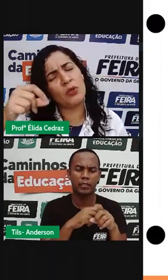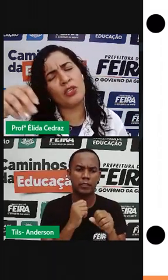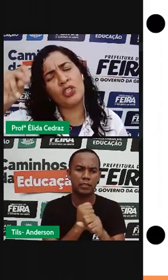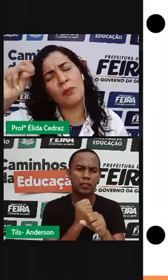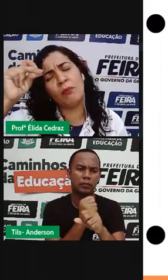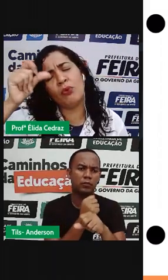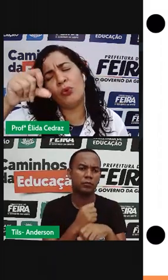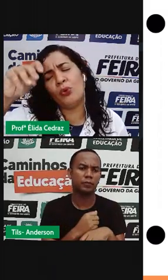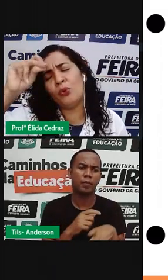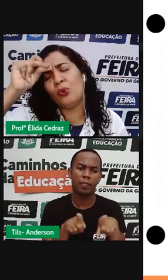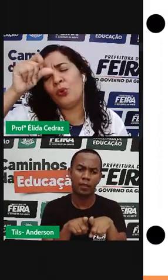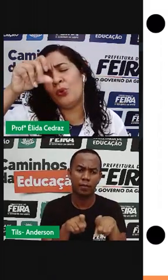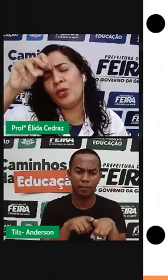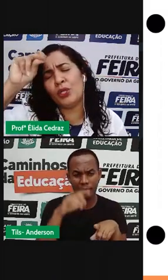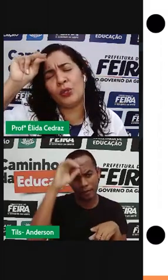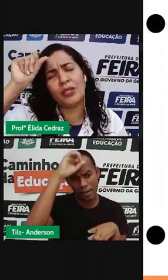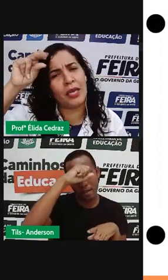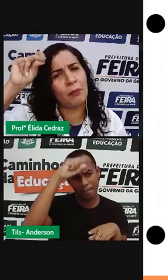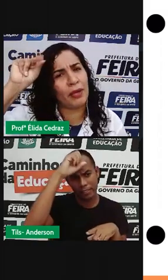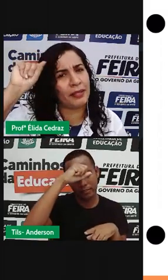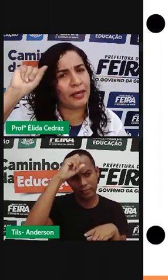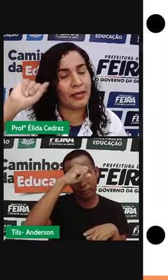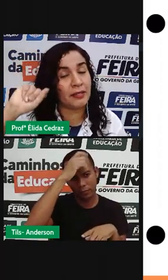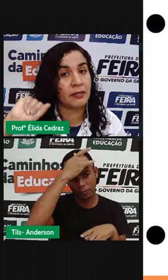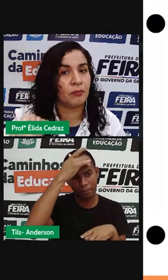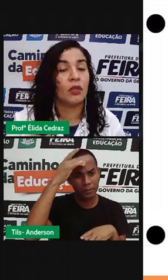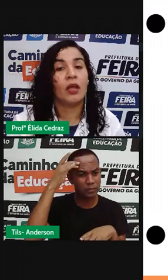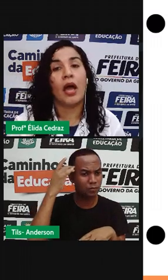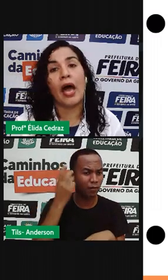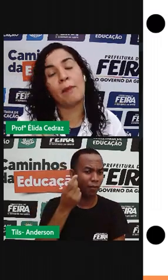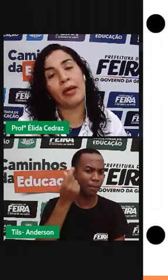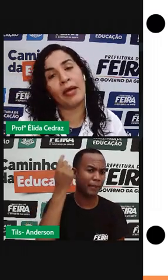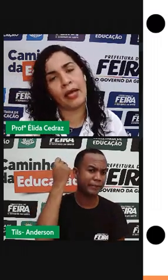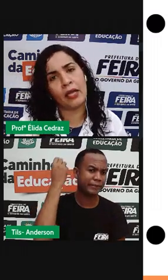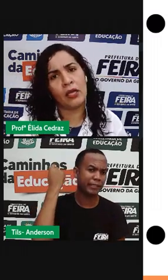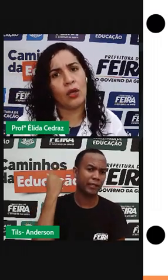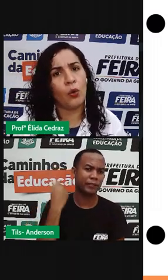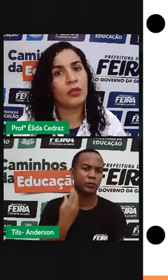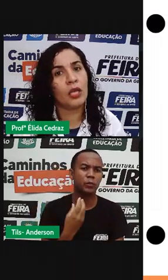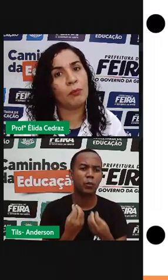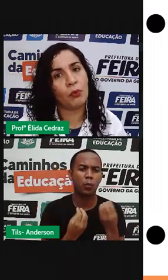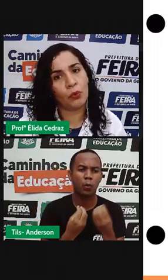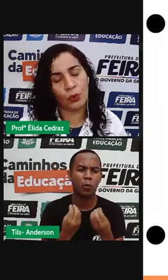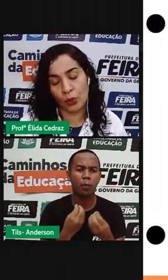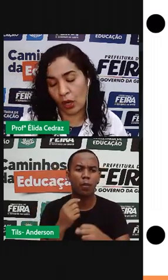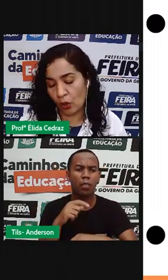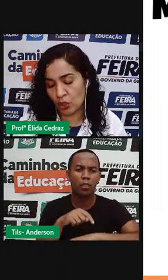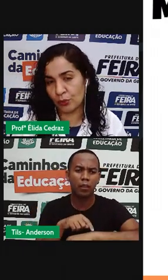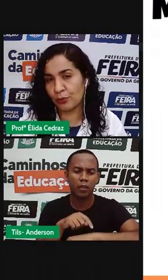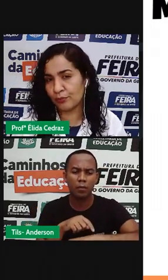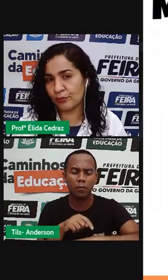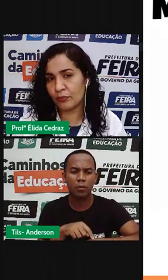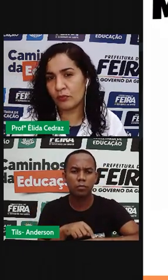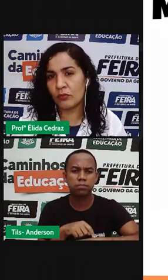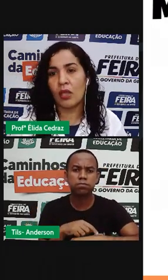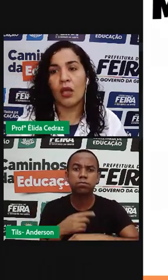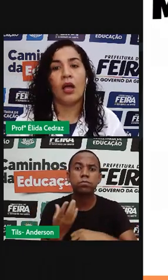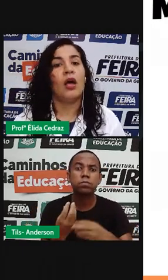pessoas de muito tempo atrás. A marcar o tempo cronológico.